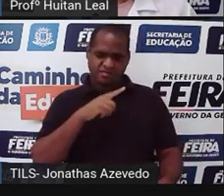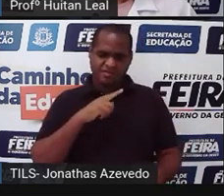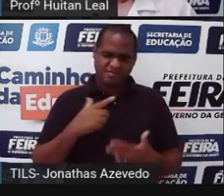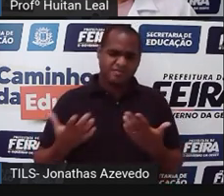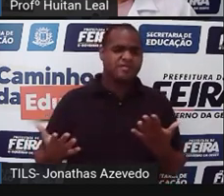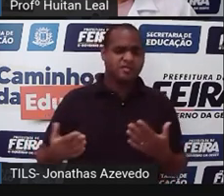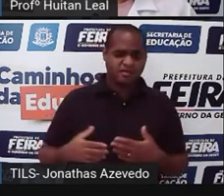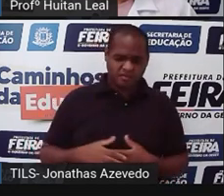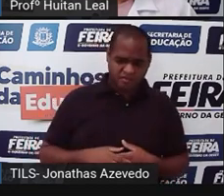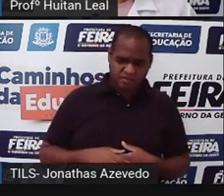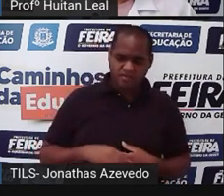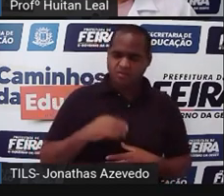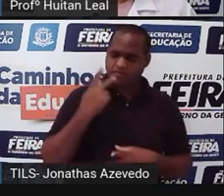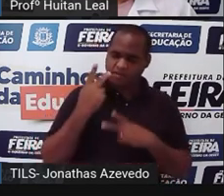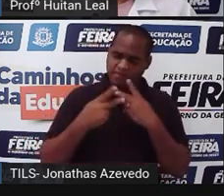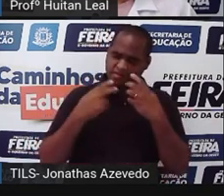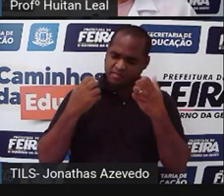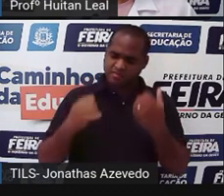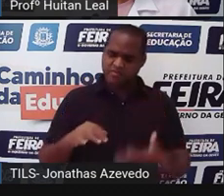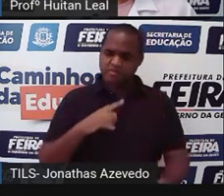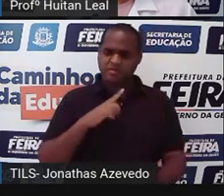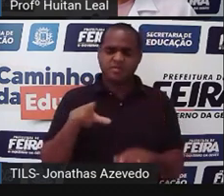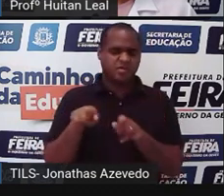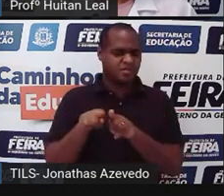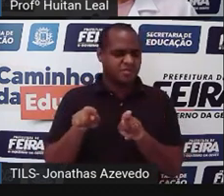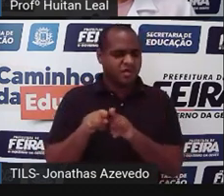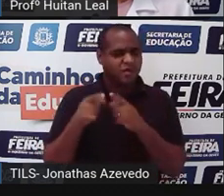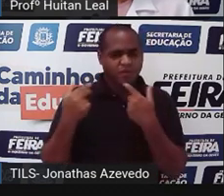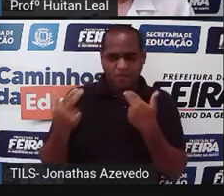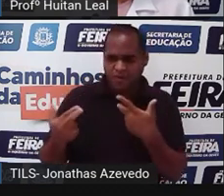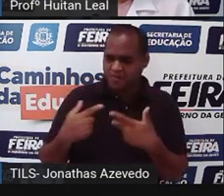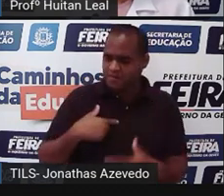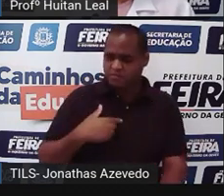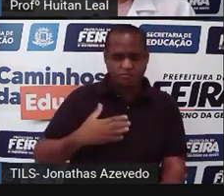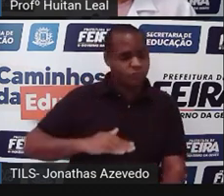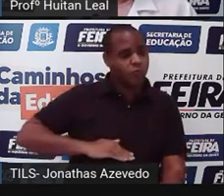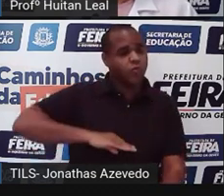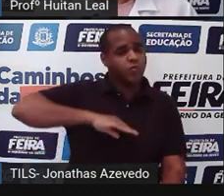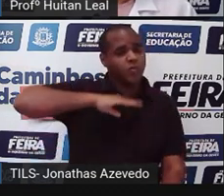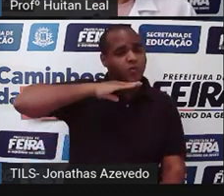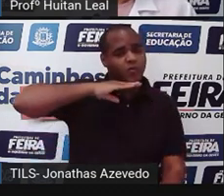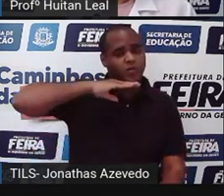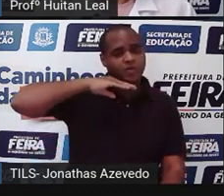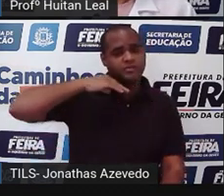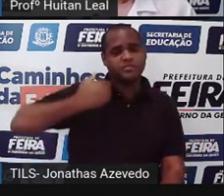Ogul. E por falar nisso, você também é assim, estou cheio de você.